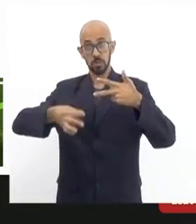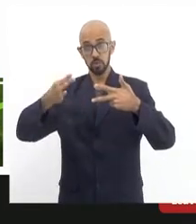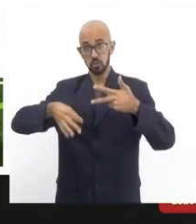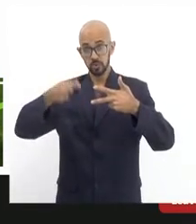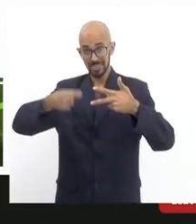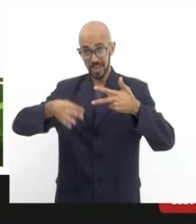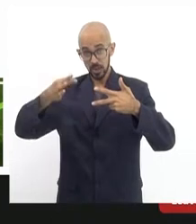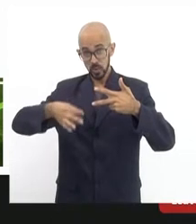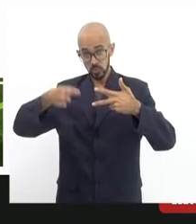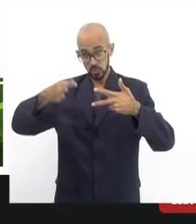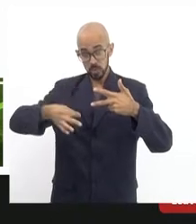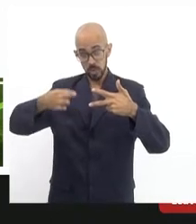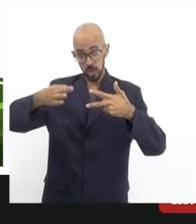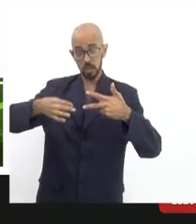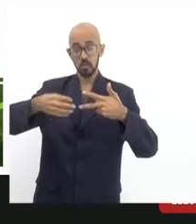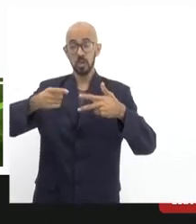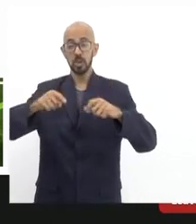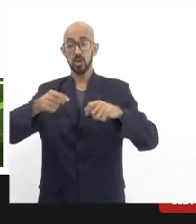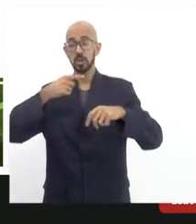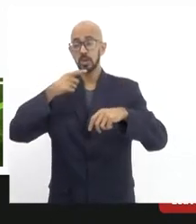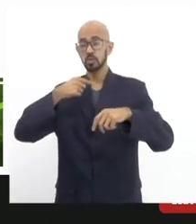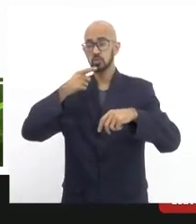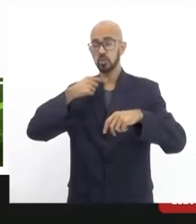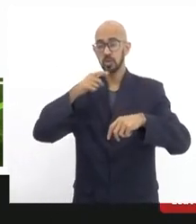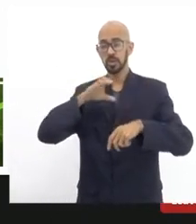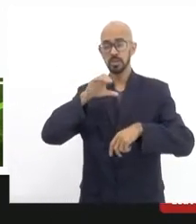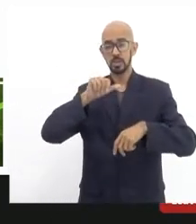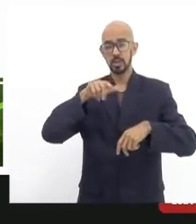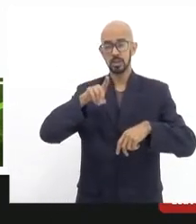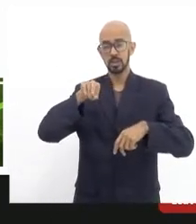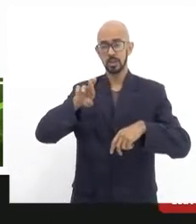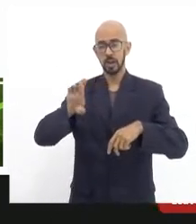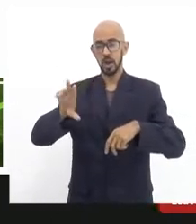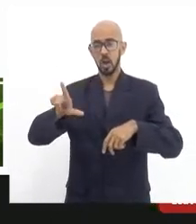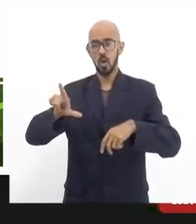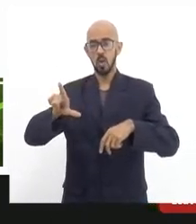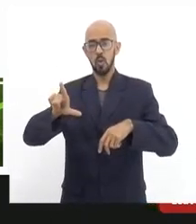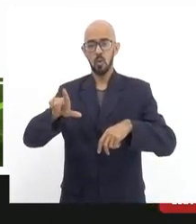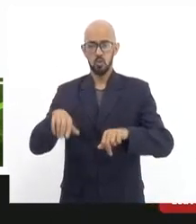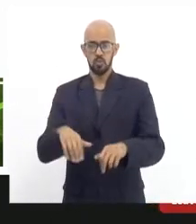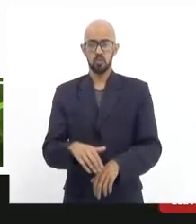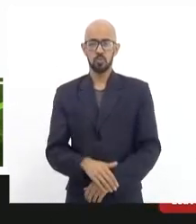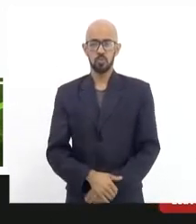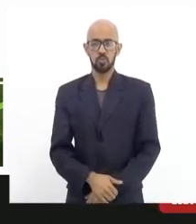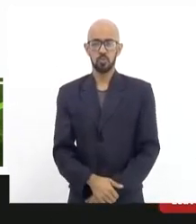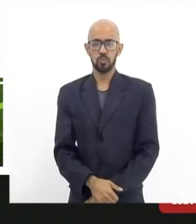questiona a central e dá uma lição de legalidade na central e no governo do estado, próximo,